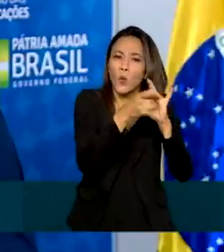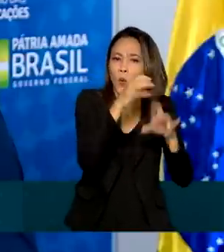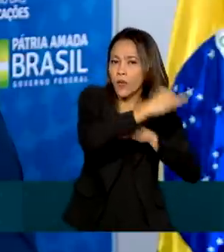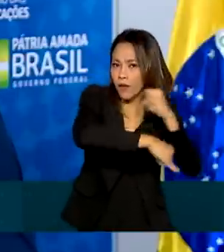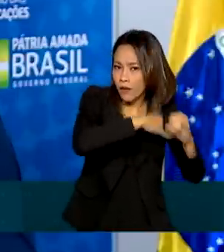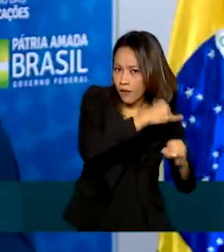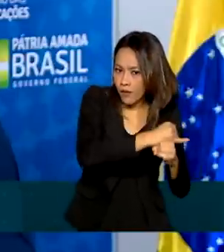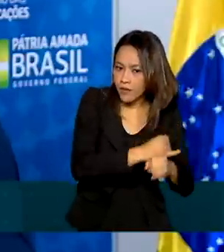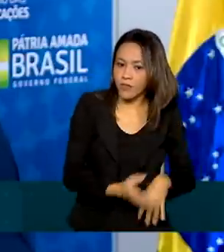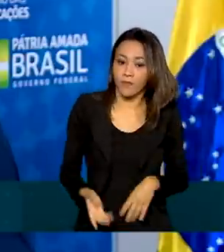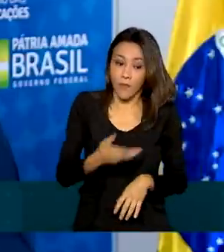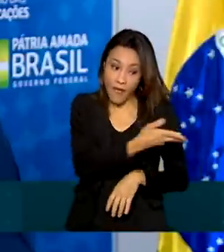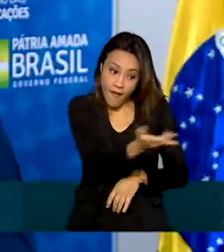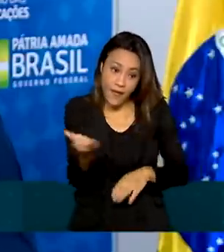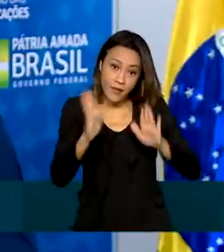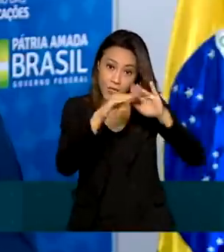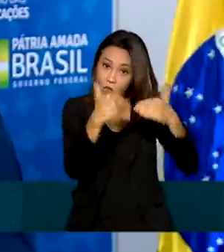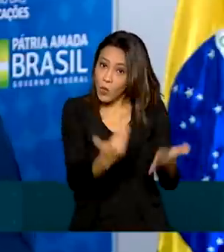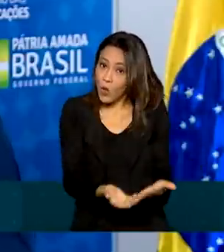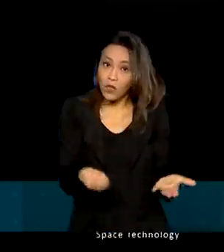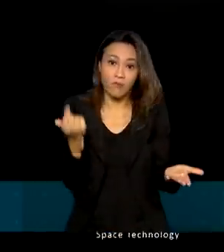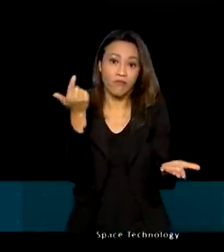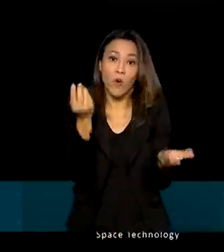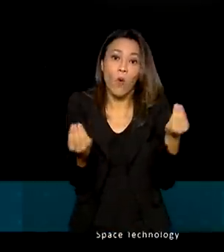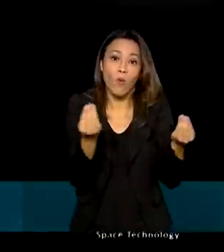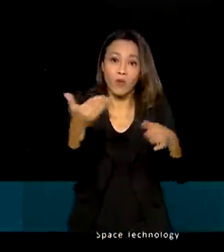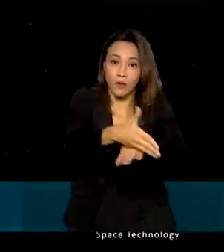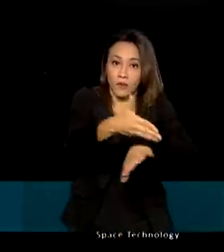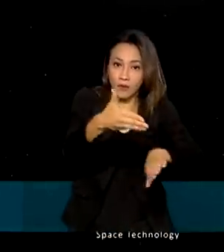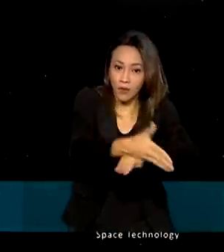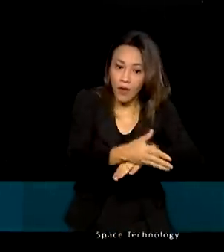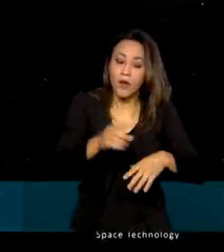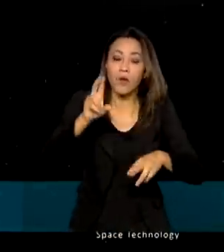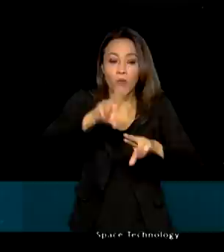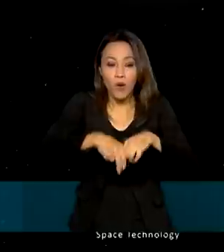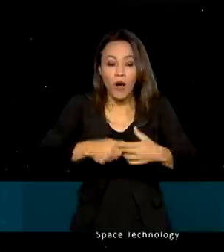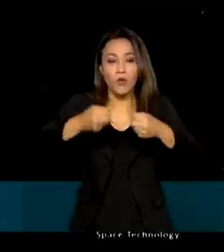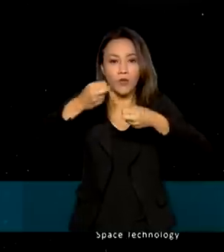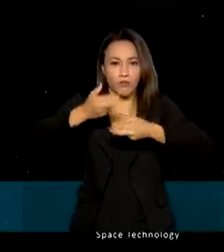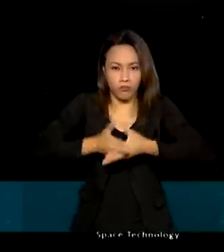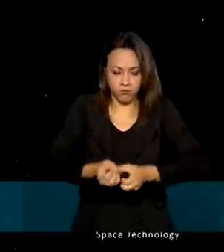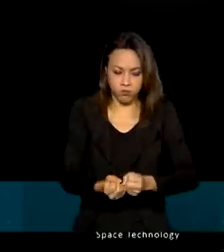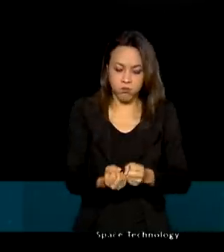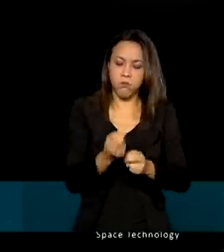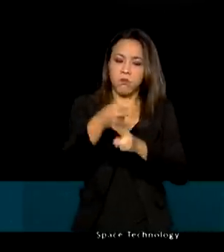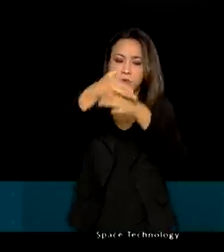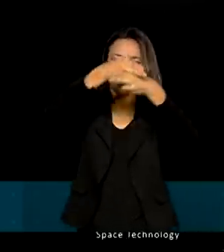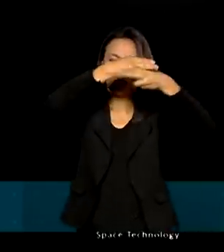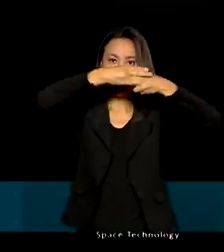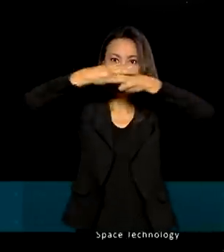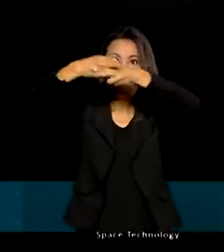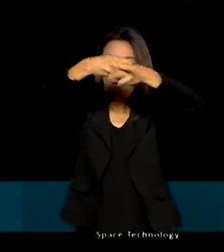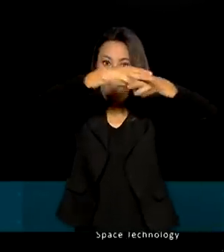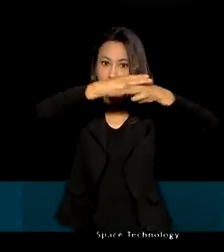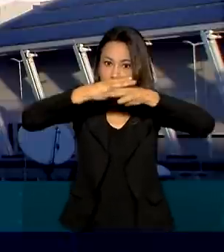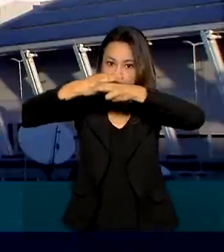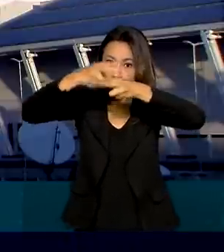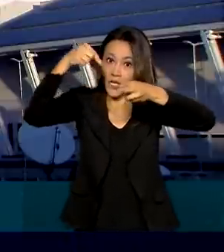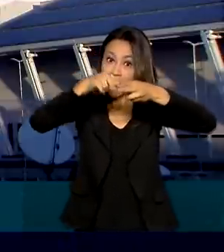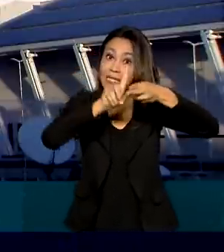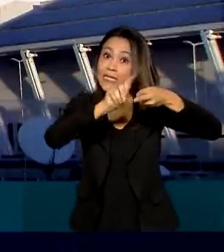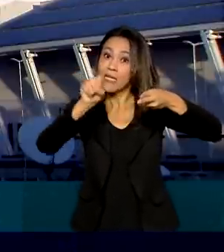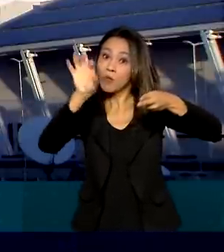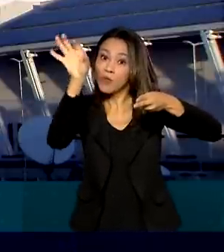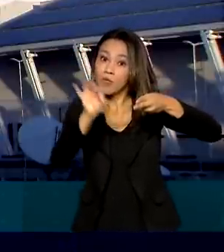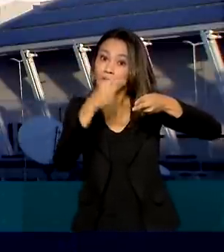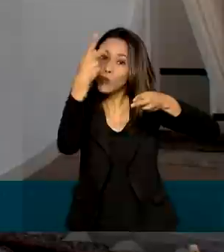provavelmente não teriam outro meio de acesso. Então, por meio do nosso satélite, que é um satélite 100% brasileiro, nós